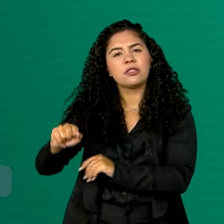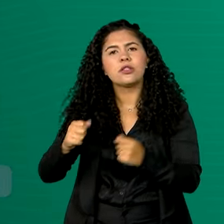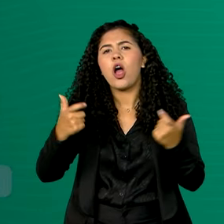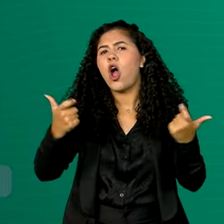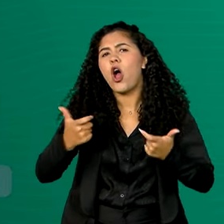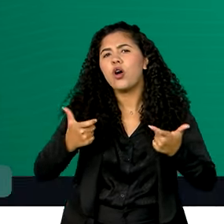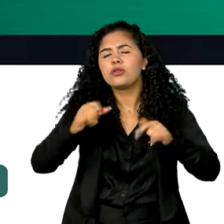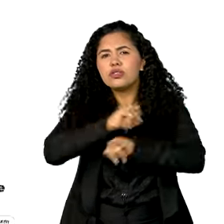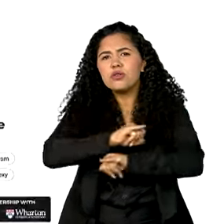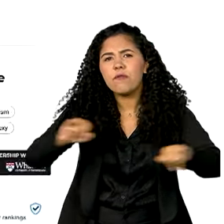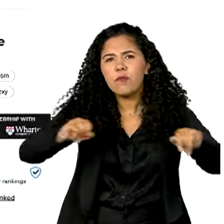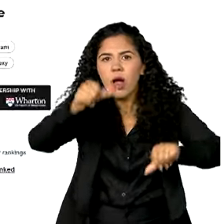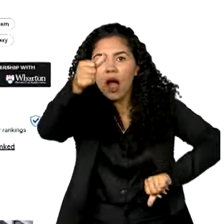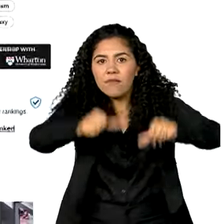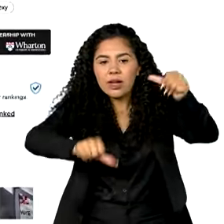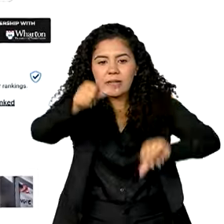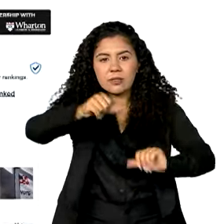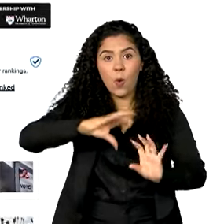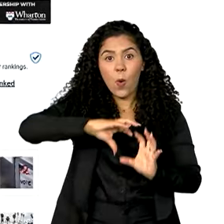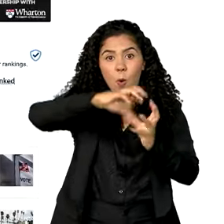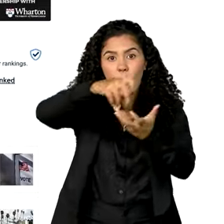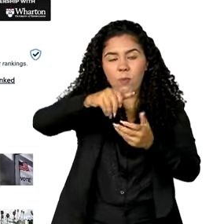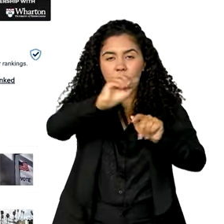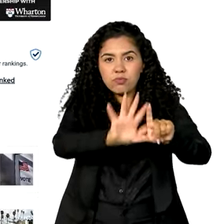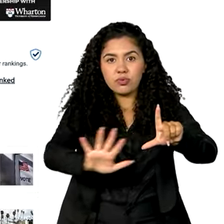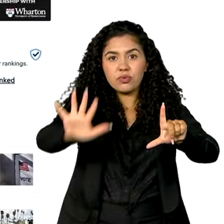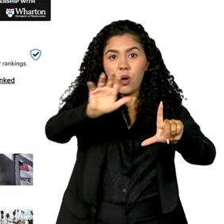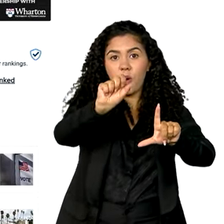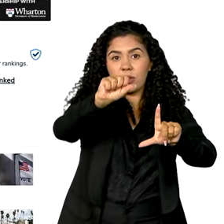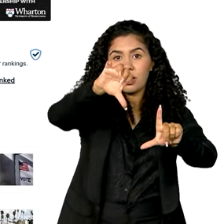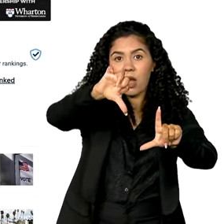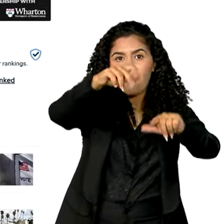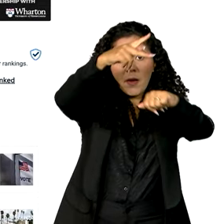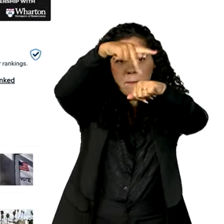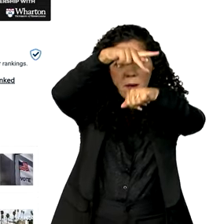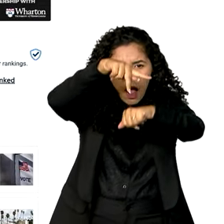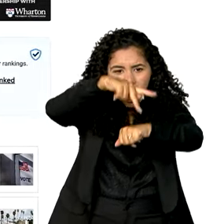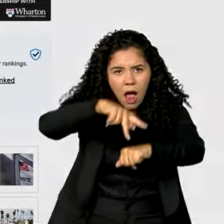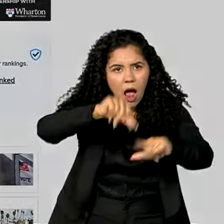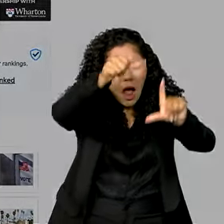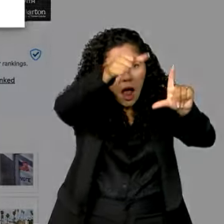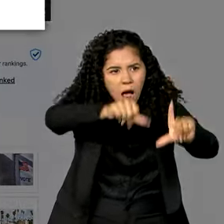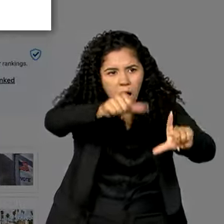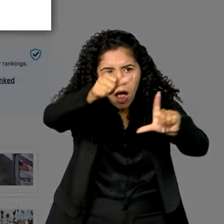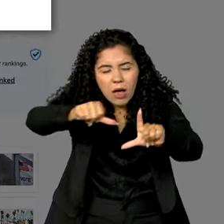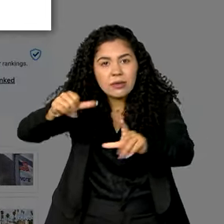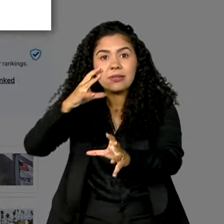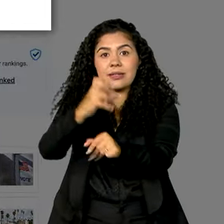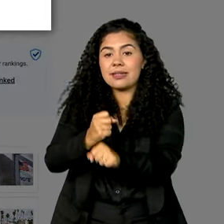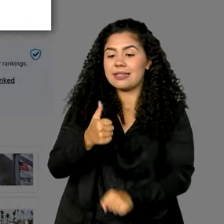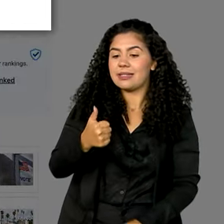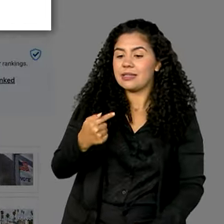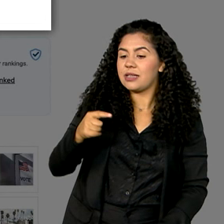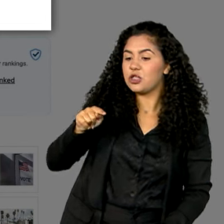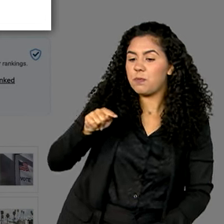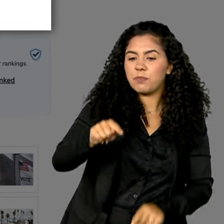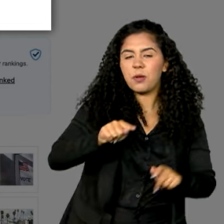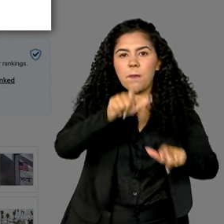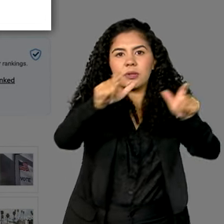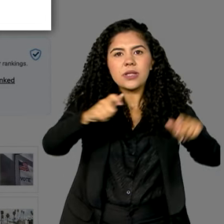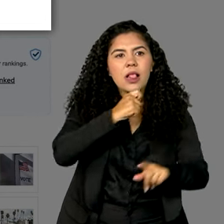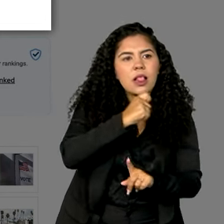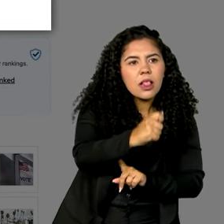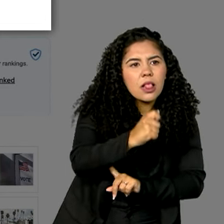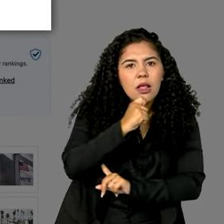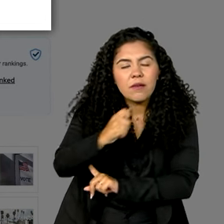ranking global. Ao todo, 89 países foram avaliados por 17 mil entrevistados. Segundo a publicação, o